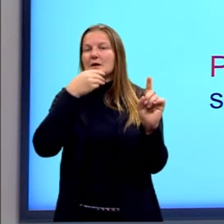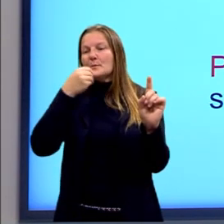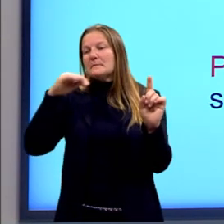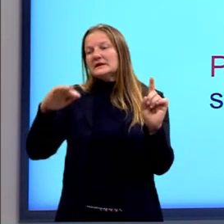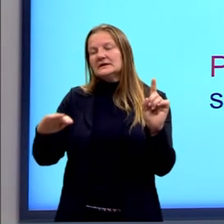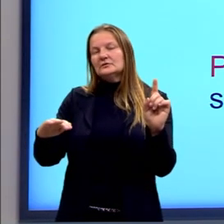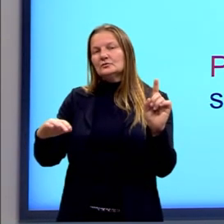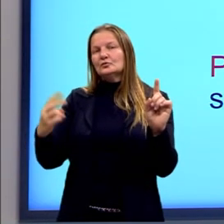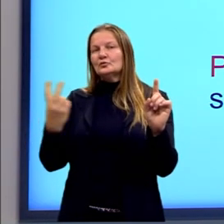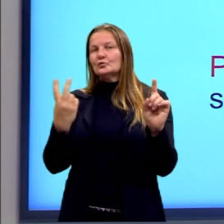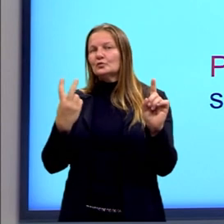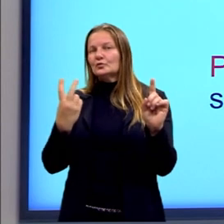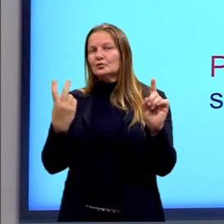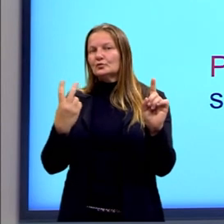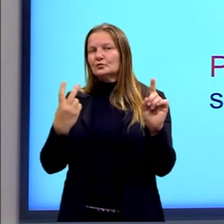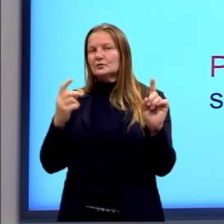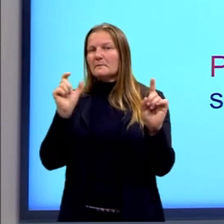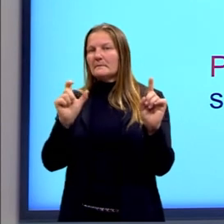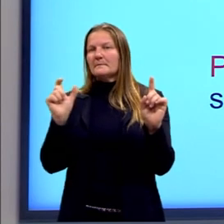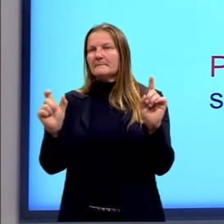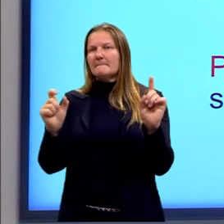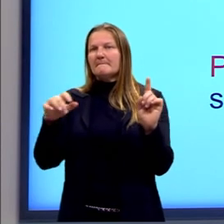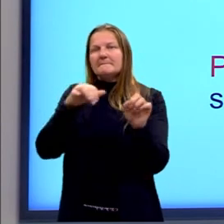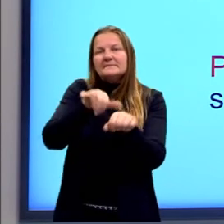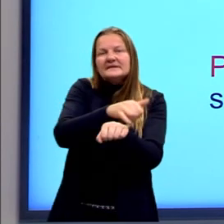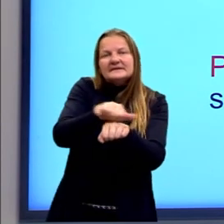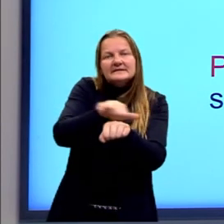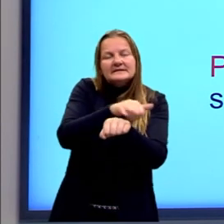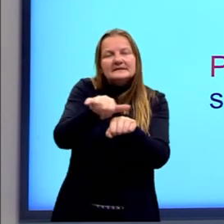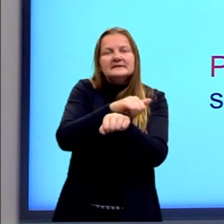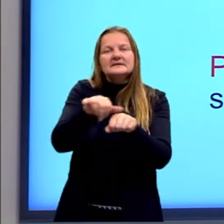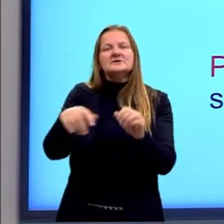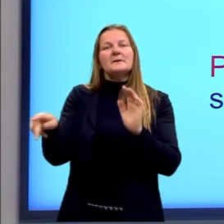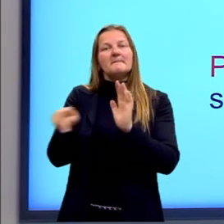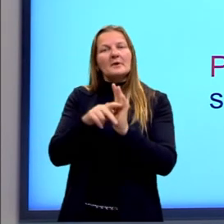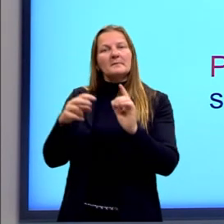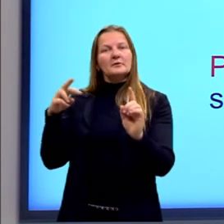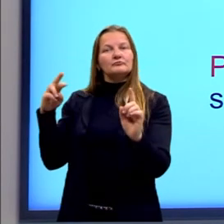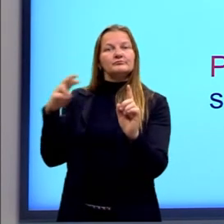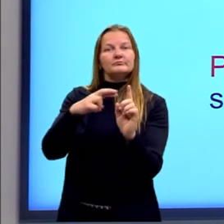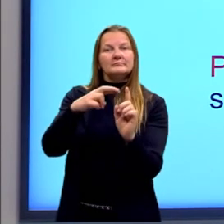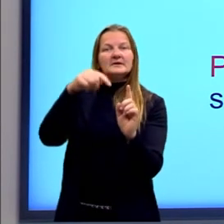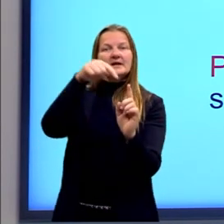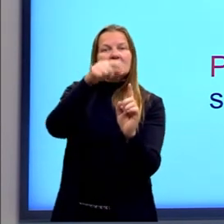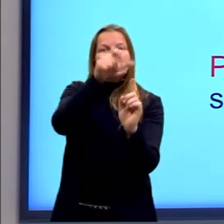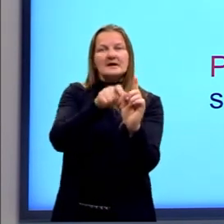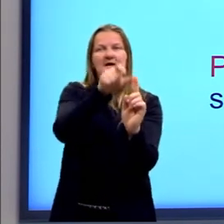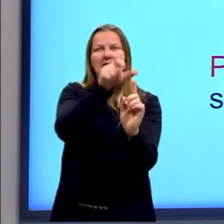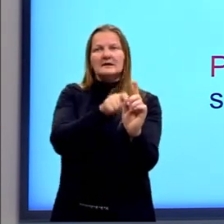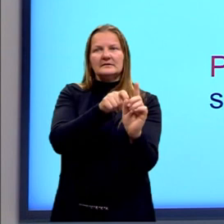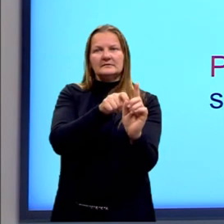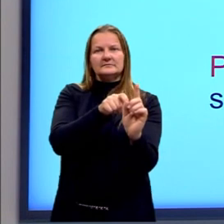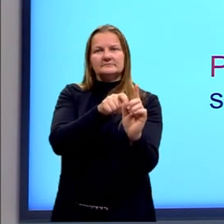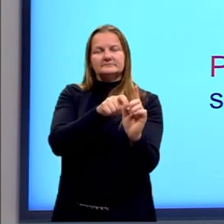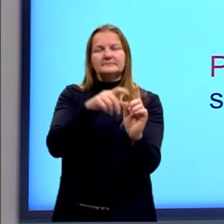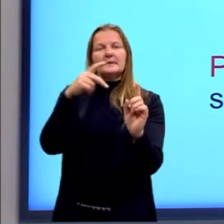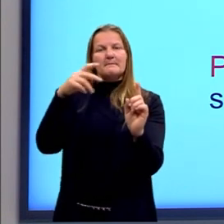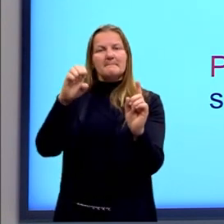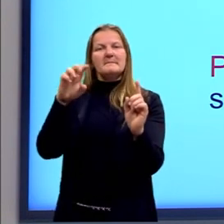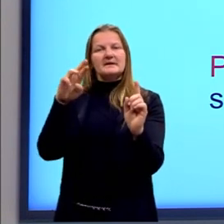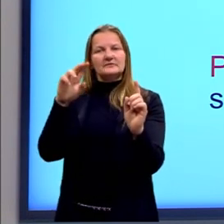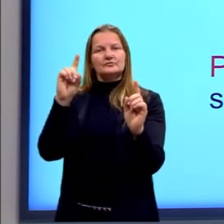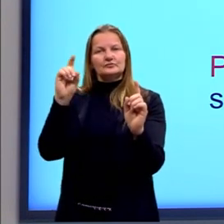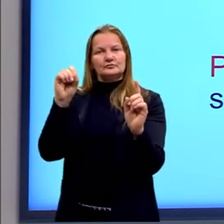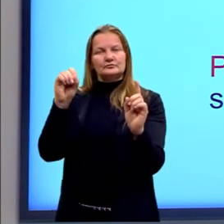são estratégias de referenciar este nome que já foi